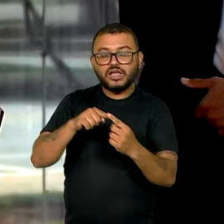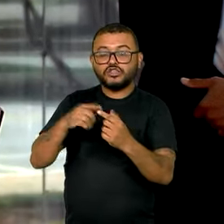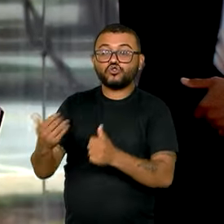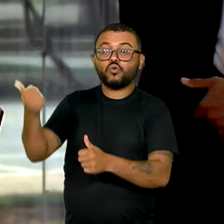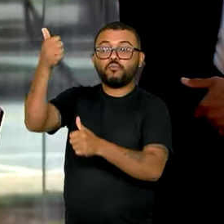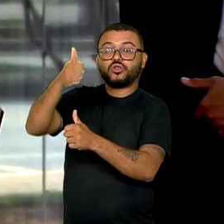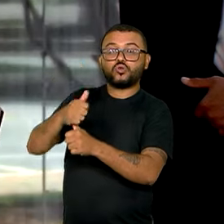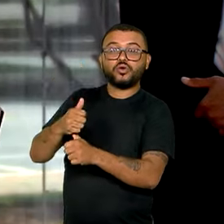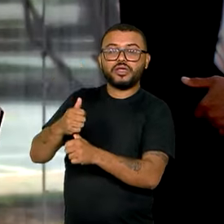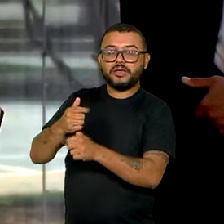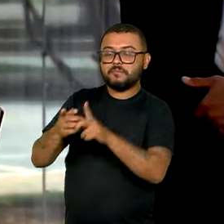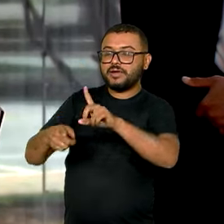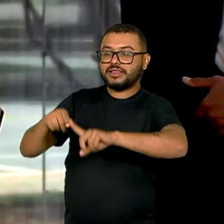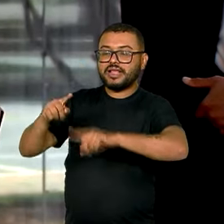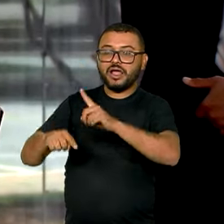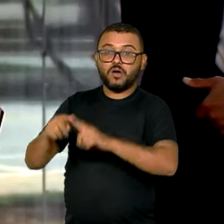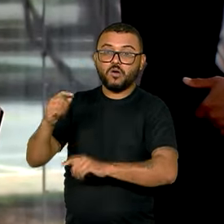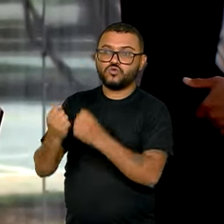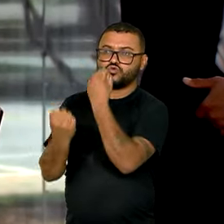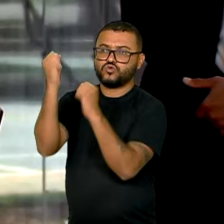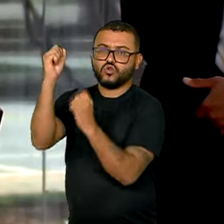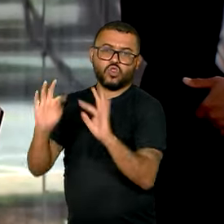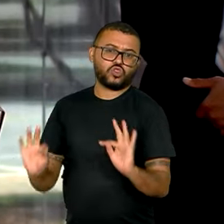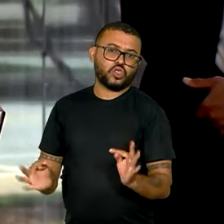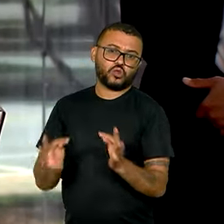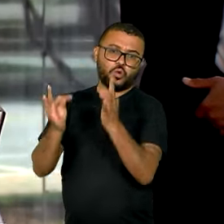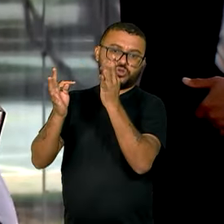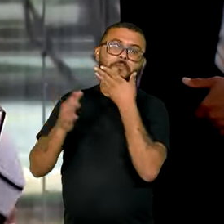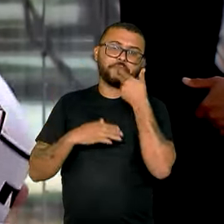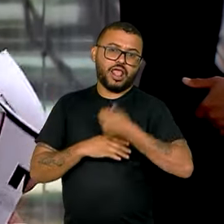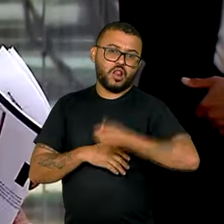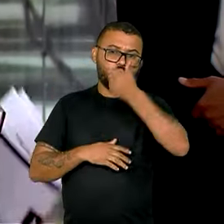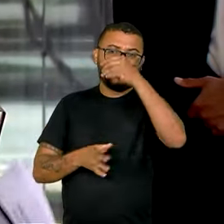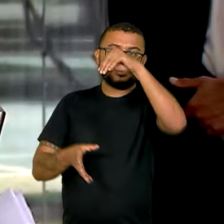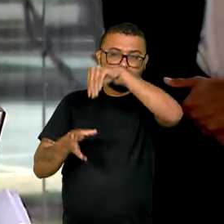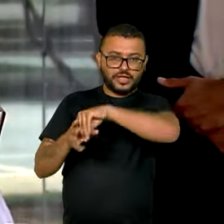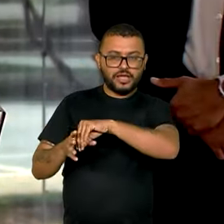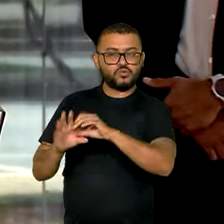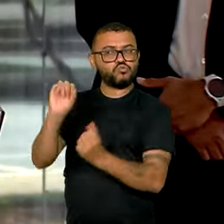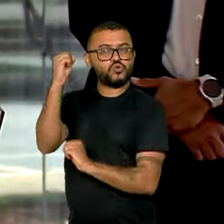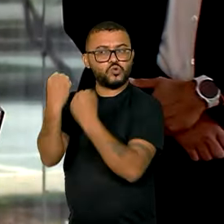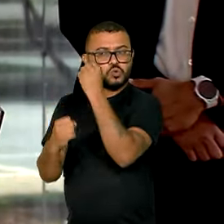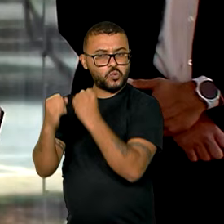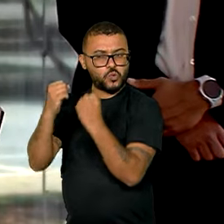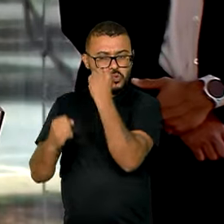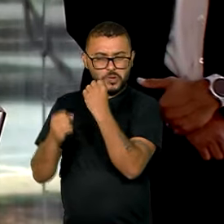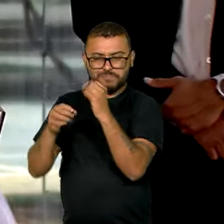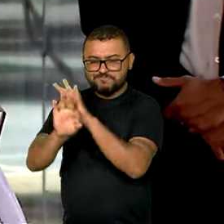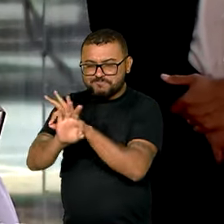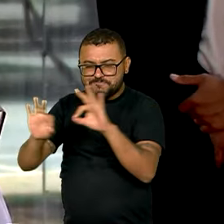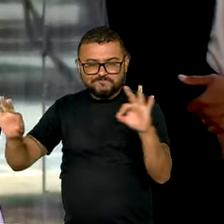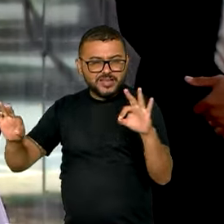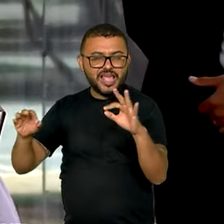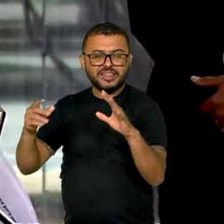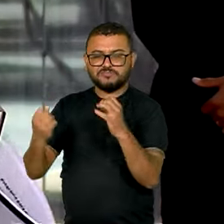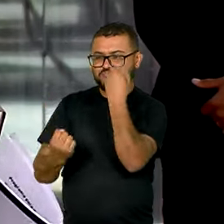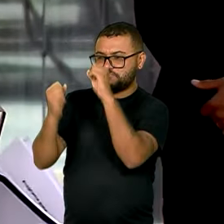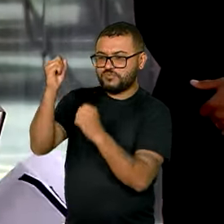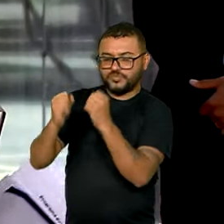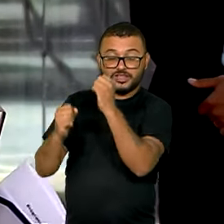máquinas por equipamentos mais modernos, ter uma indústria mais moderna e